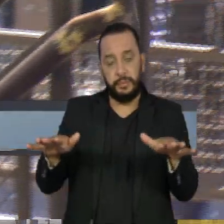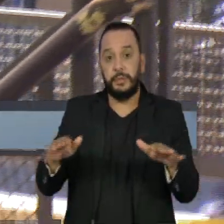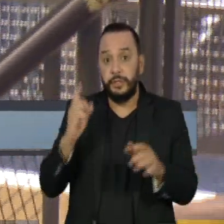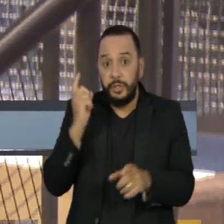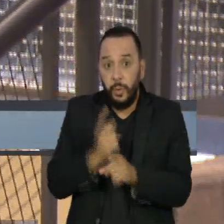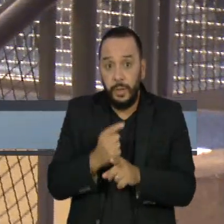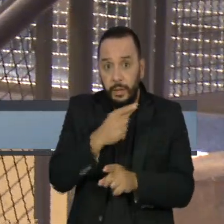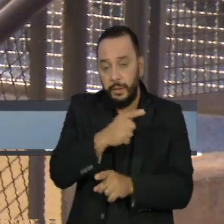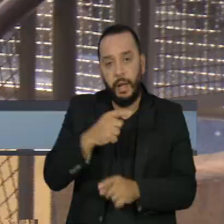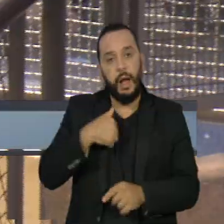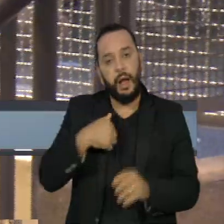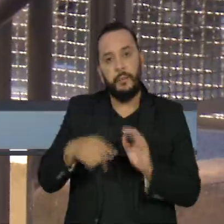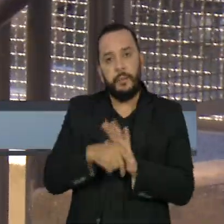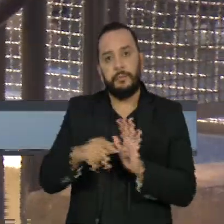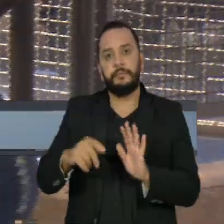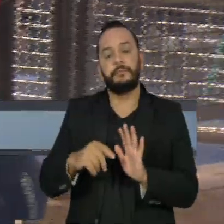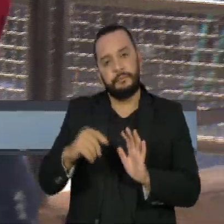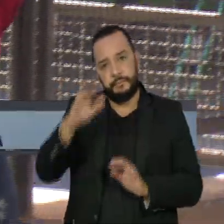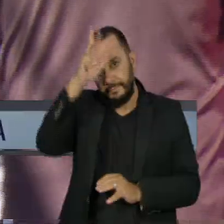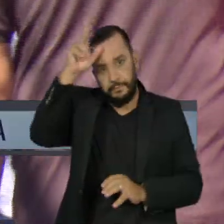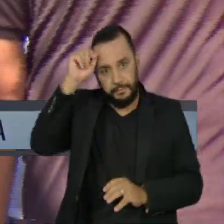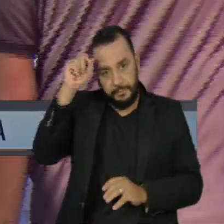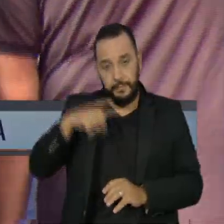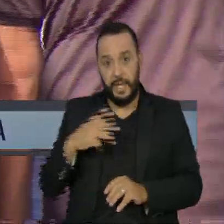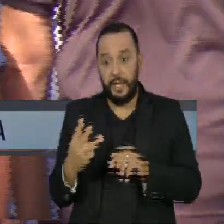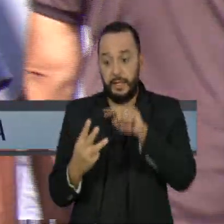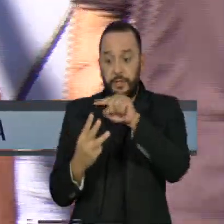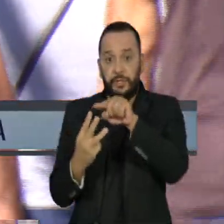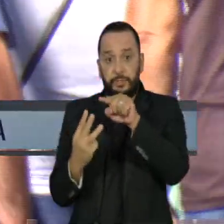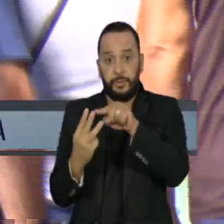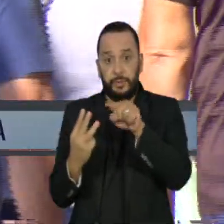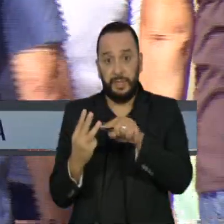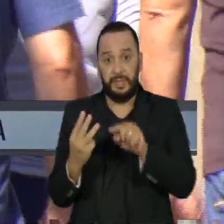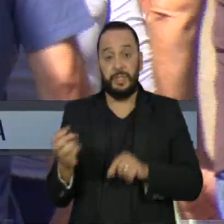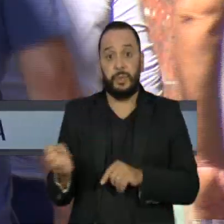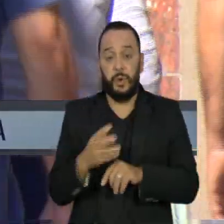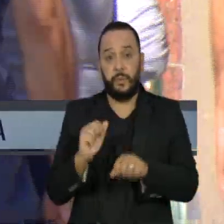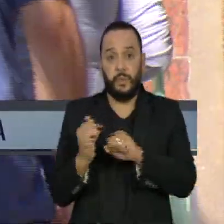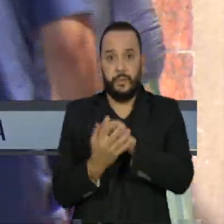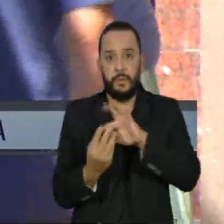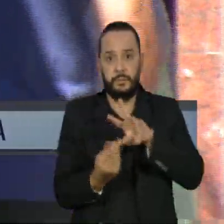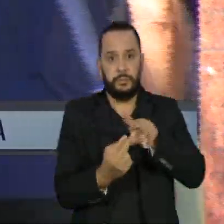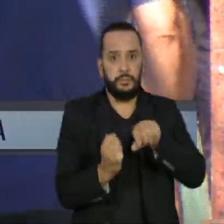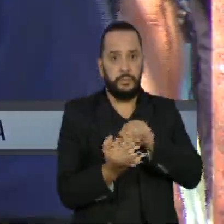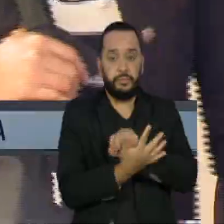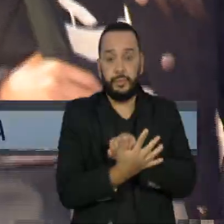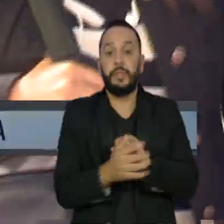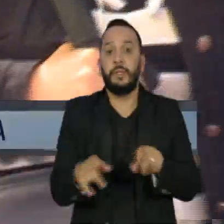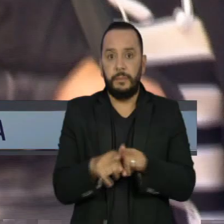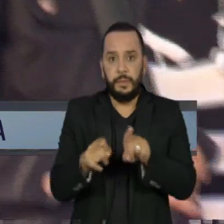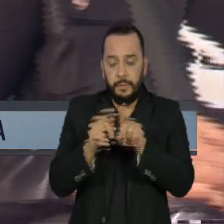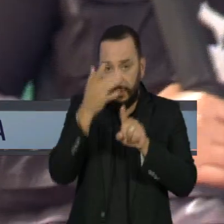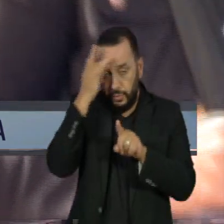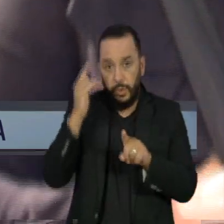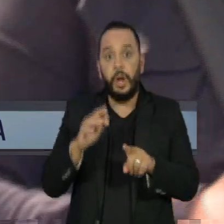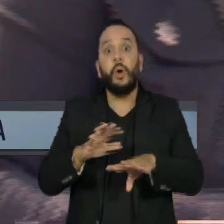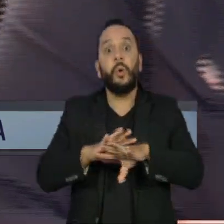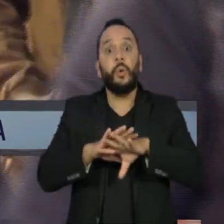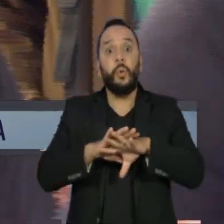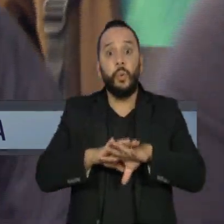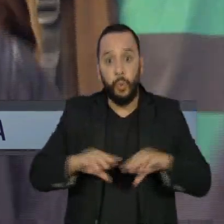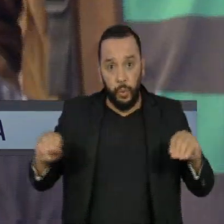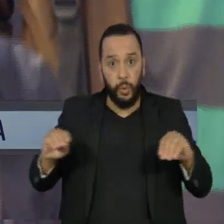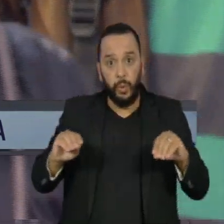Além das três novas variantes que circulam no mundo, o estudo mostra que pacientes recuperados da Covid-19 continuam